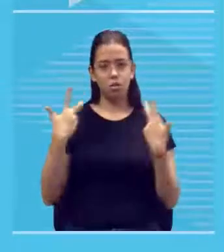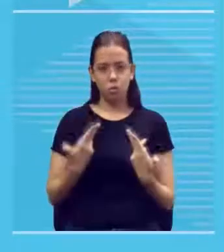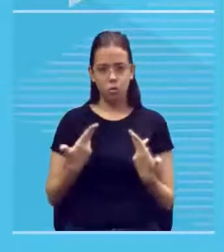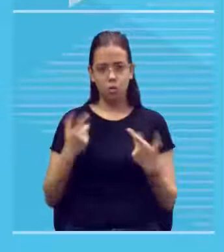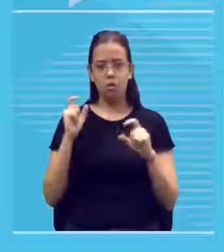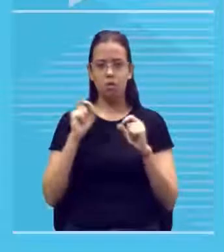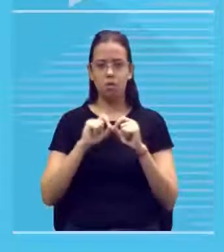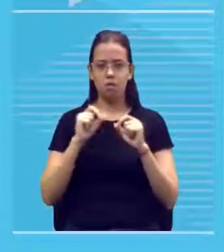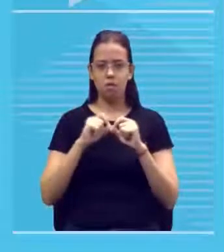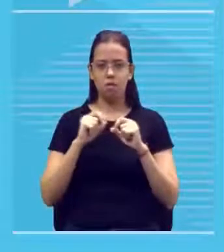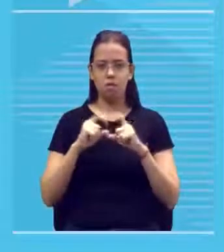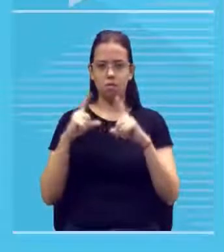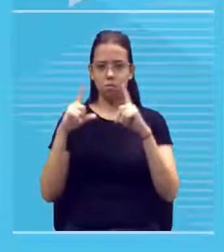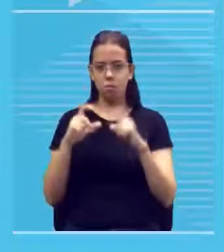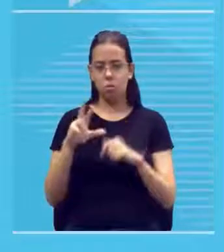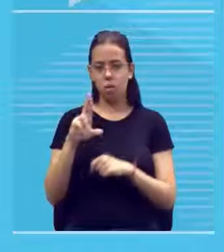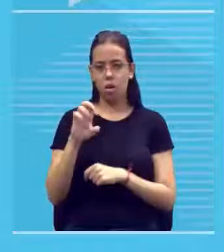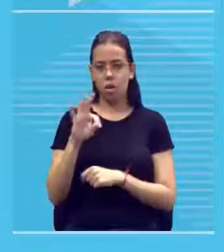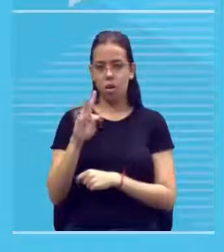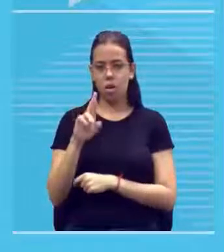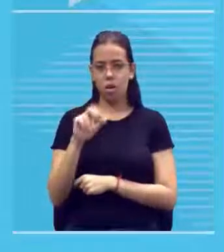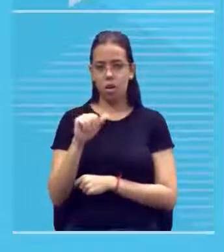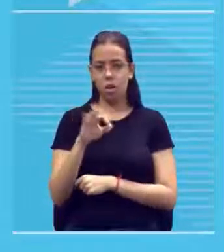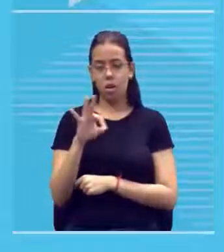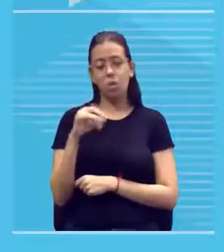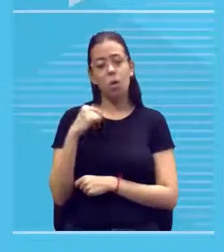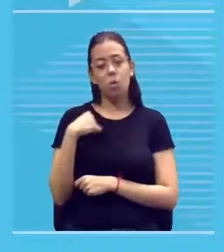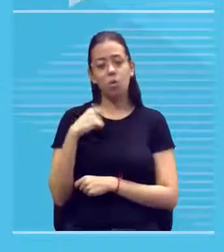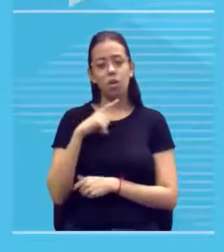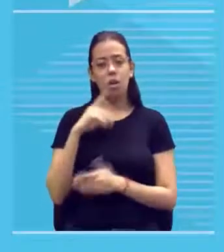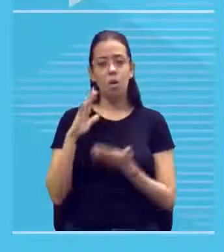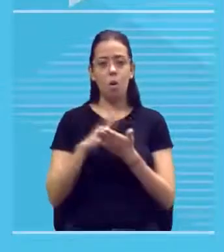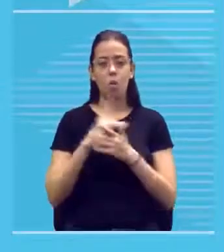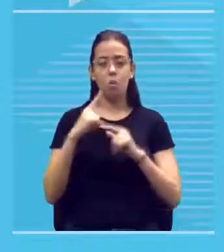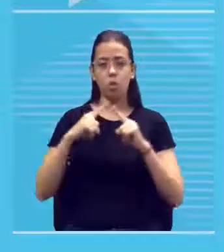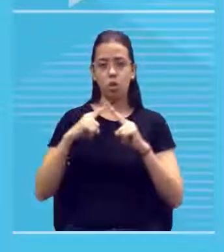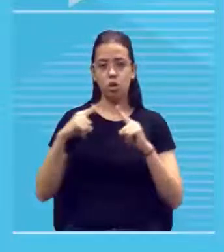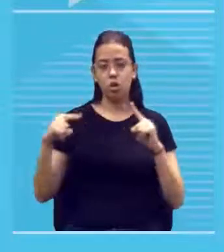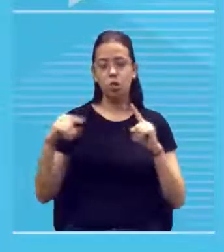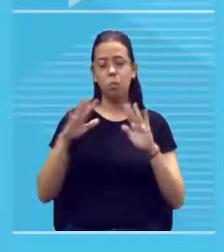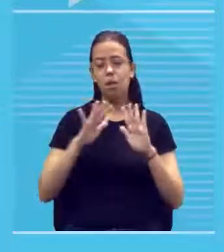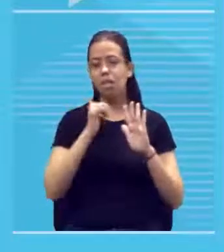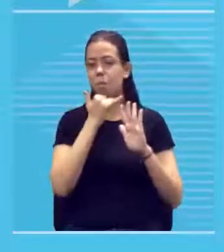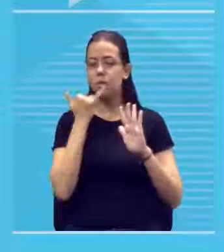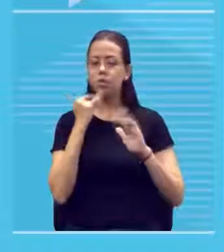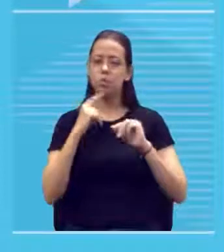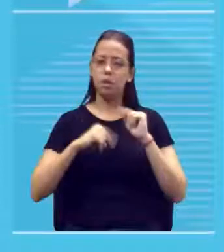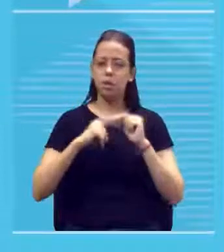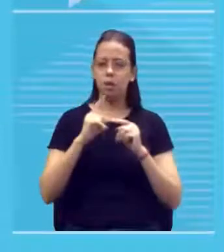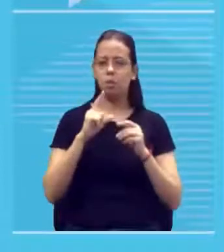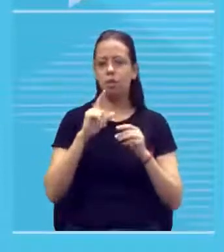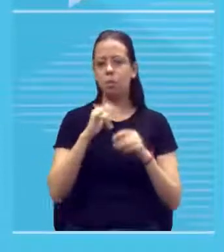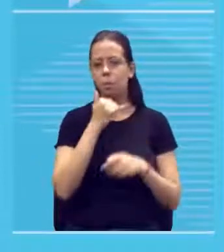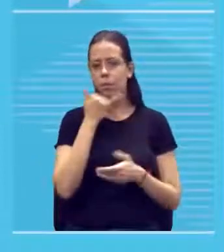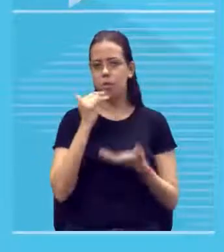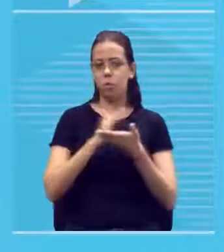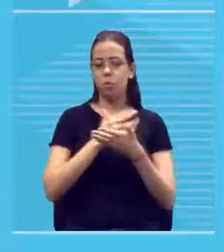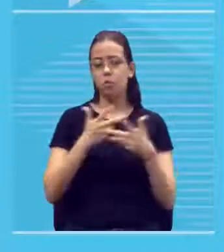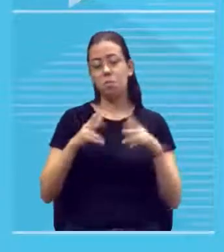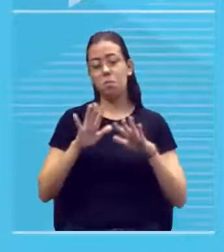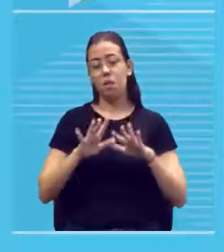fazer um retrato certo eu até tenho até certo nível mas depende de material depende de muita coisa mas muita gente tem mais